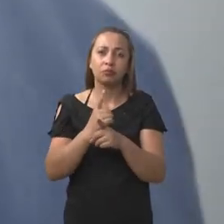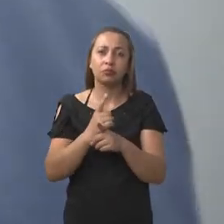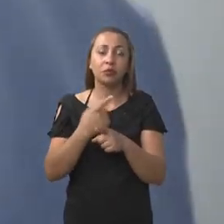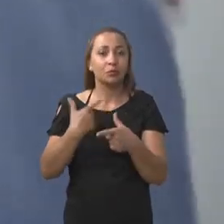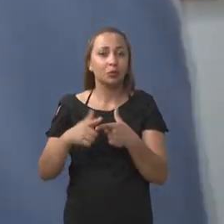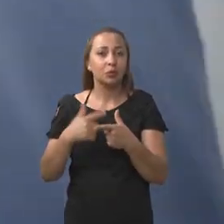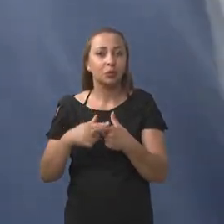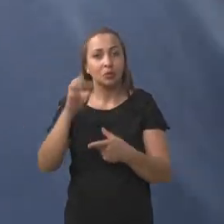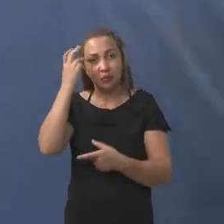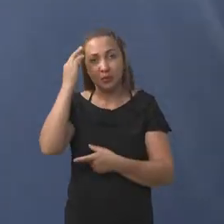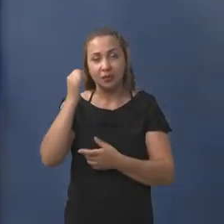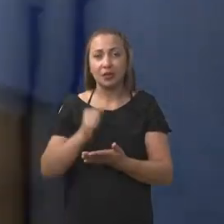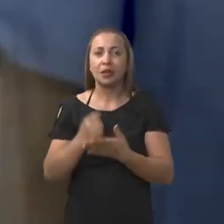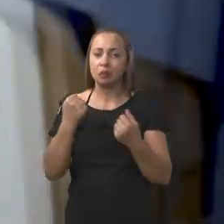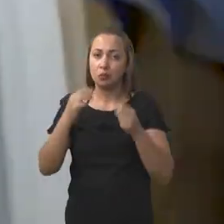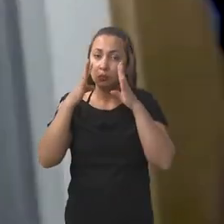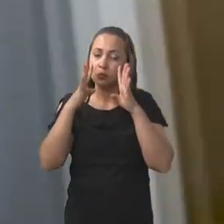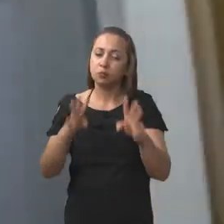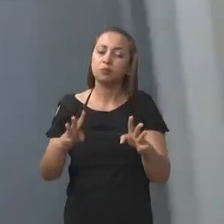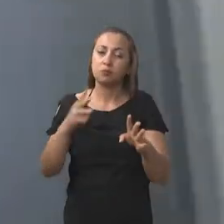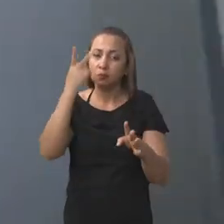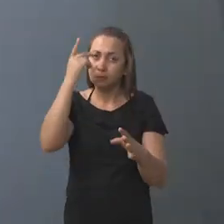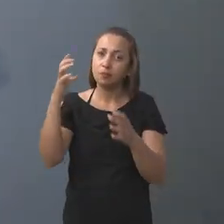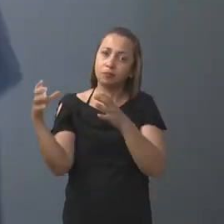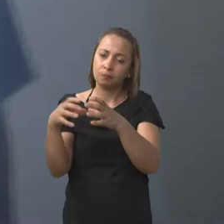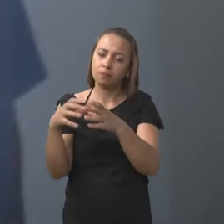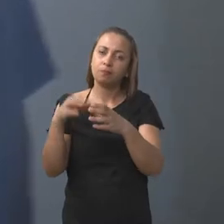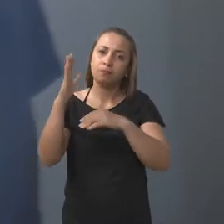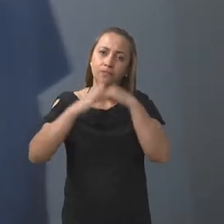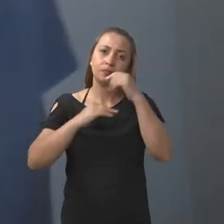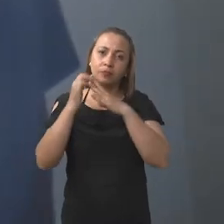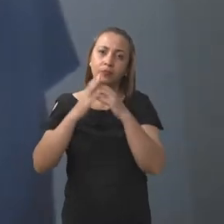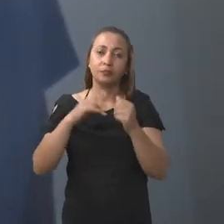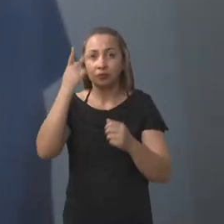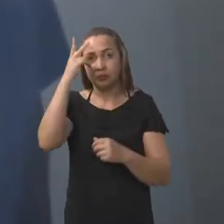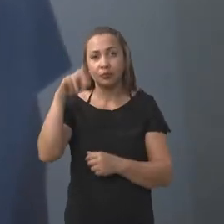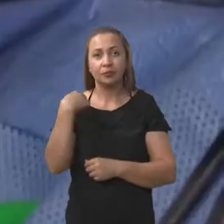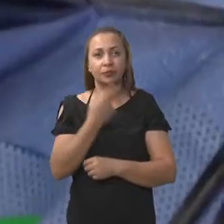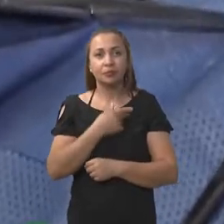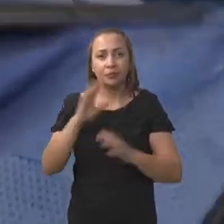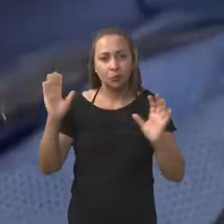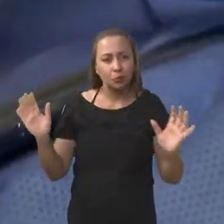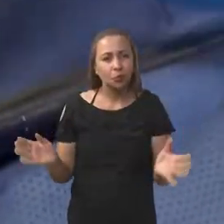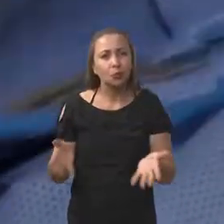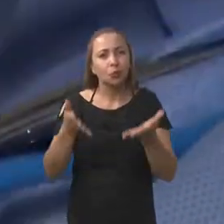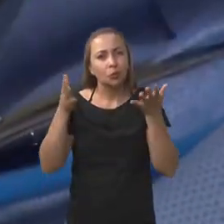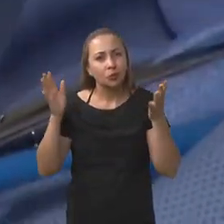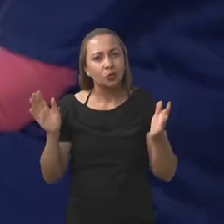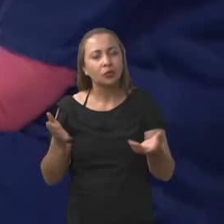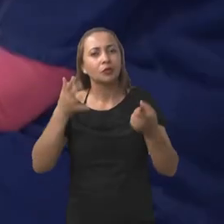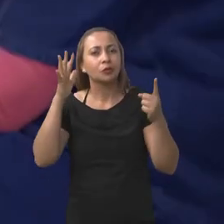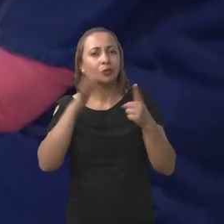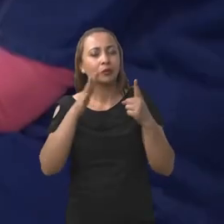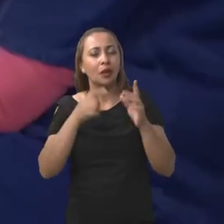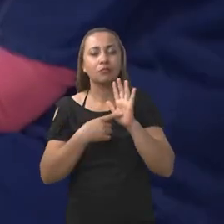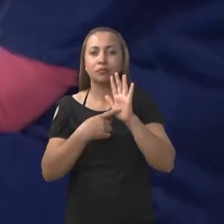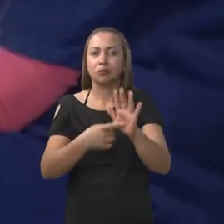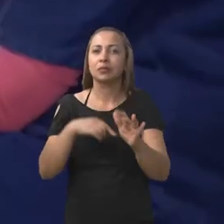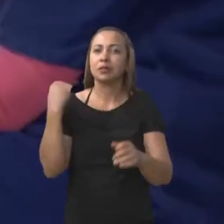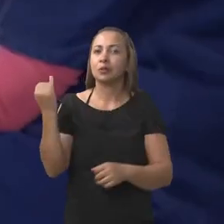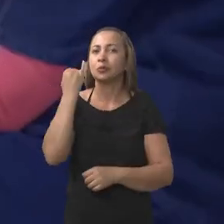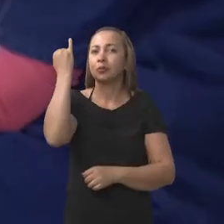identificar esses transtornos, né, e poder chamar atenção para essa categoria profissional. Para a gente, é um fator que nos motiva,